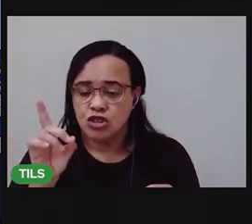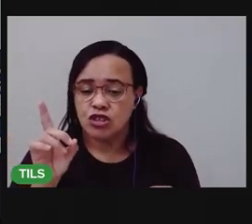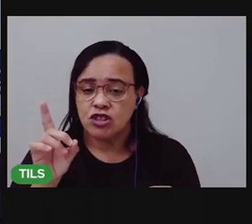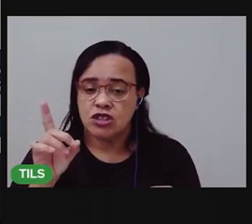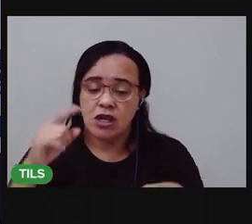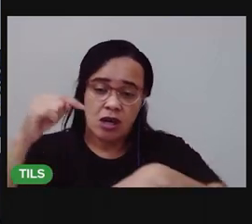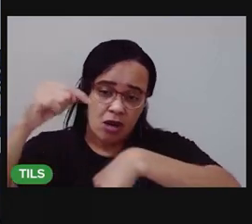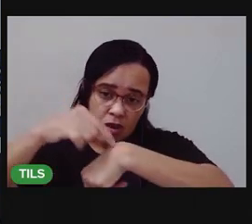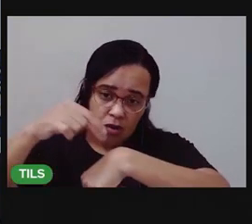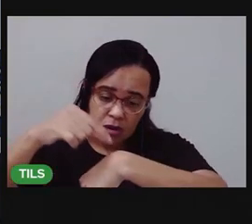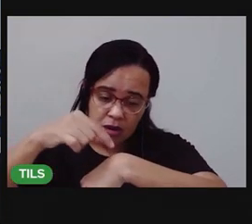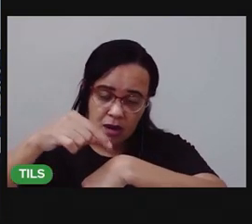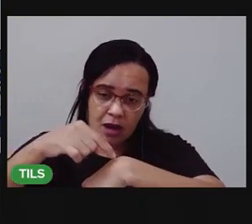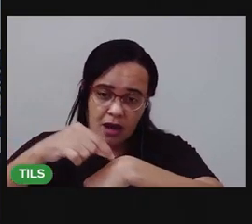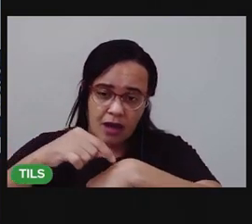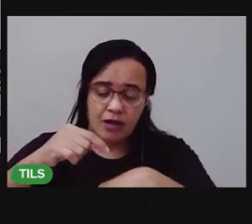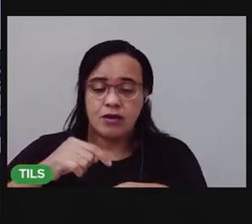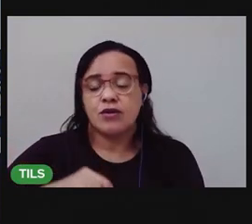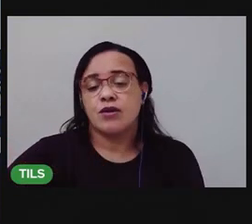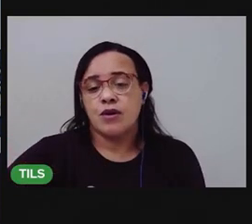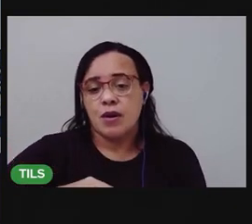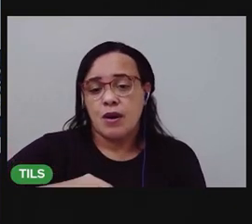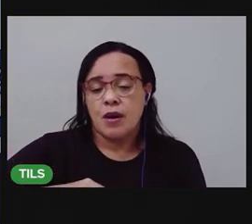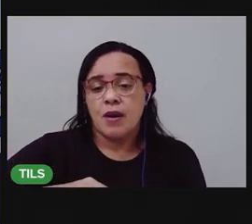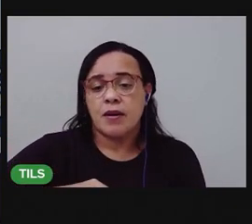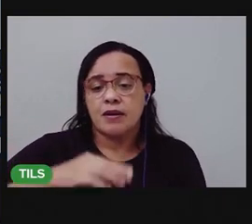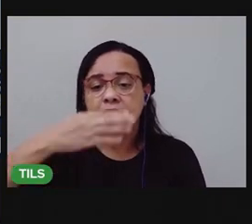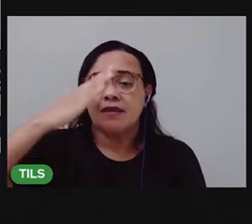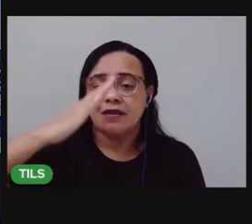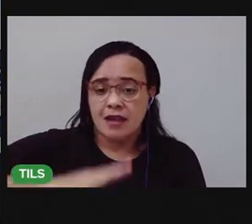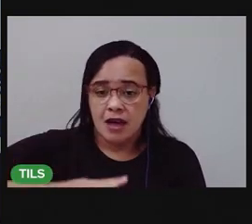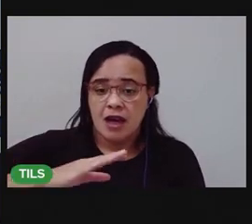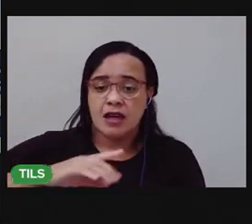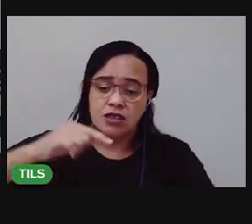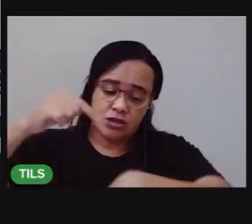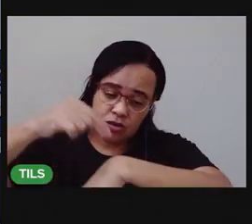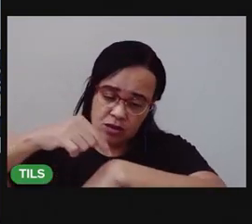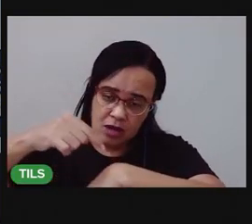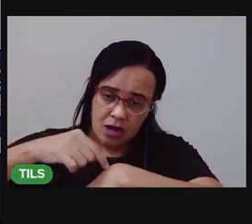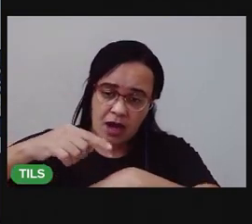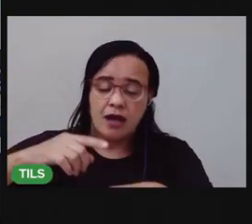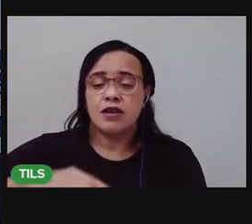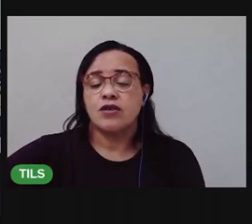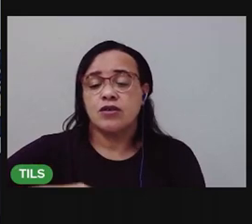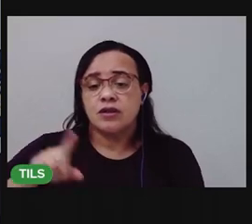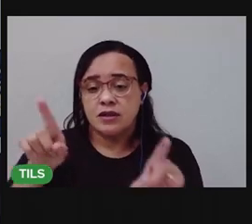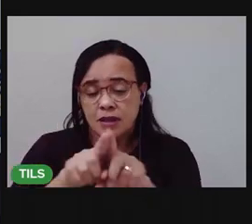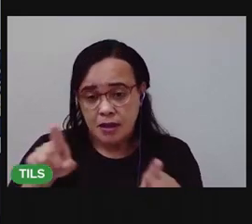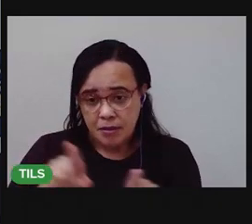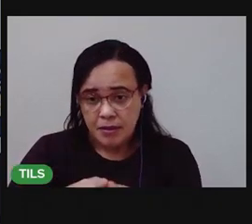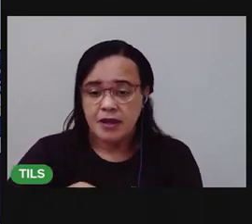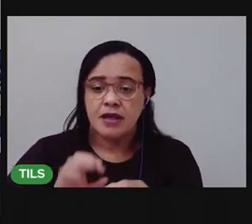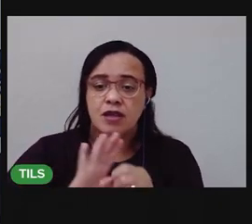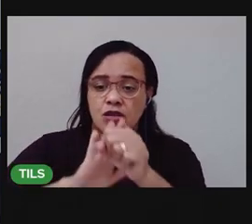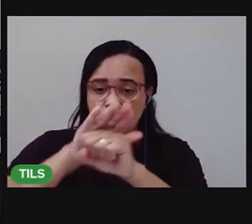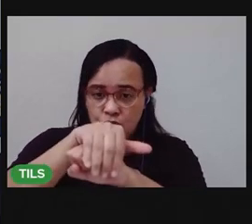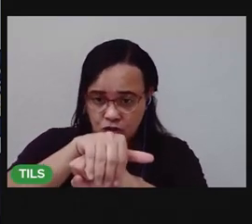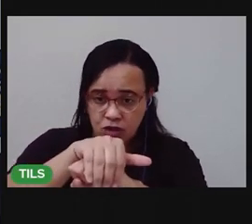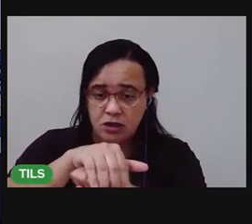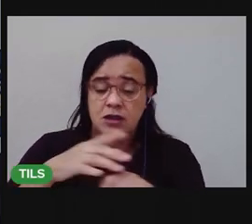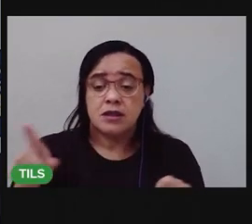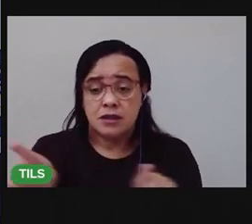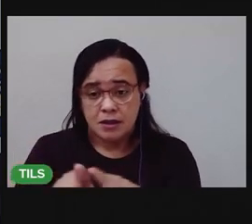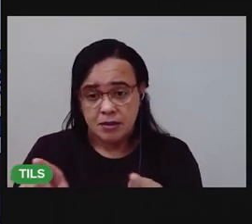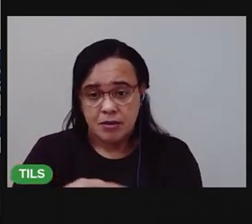horário e se você quiser, também a data. Pra isso, você vai precisar consultar o calendário e o relógio.